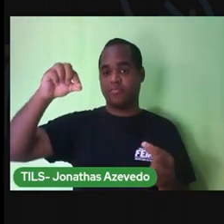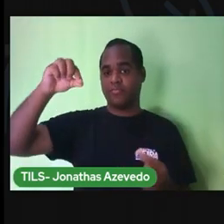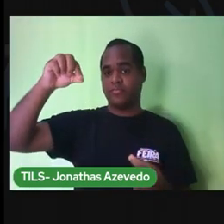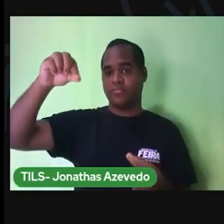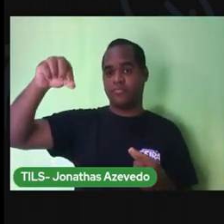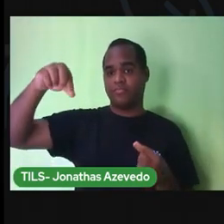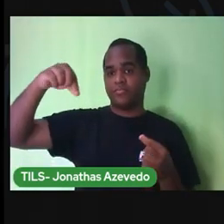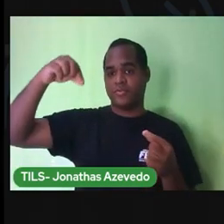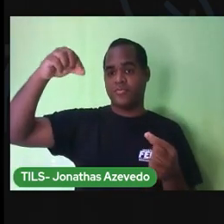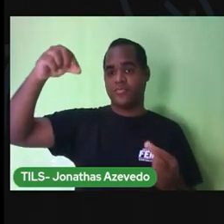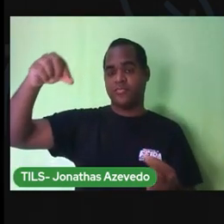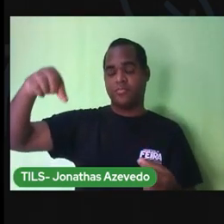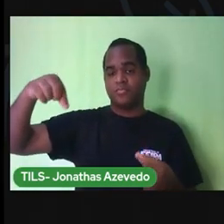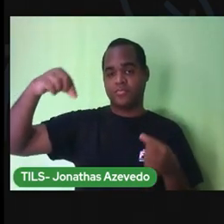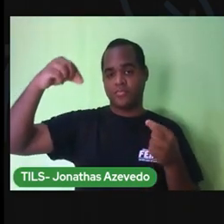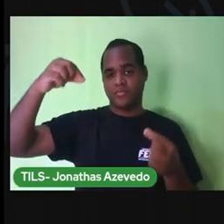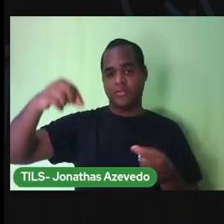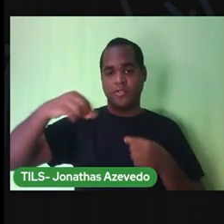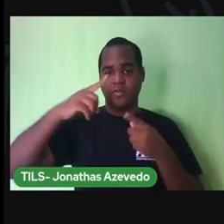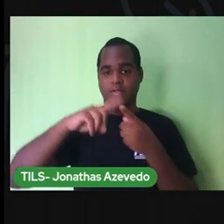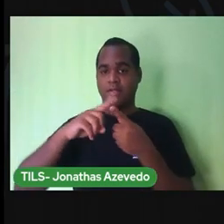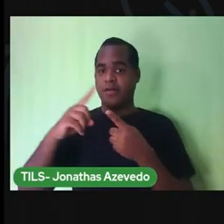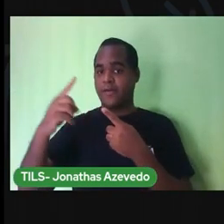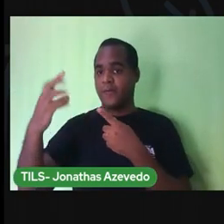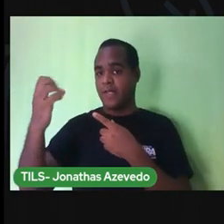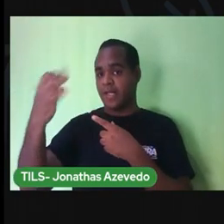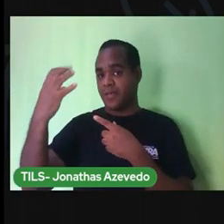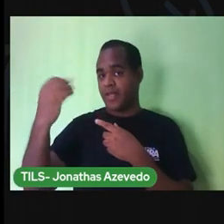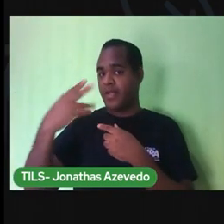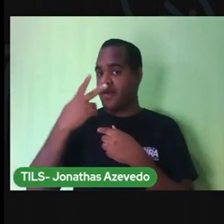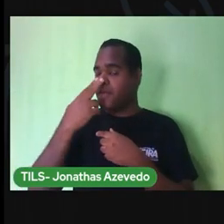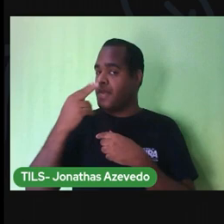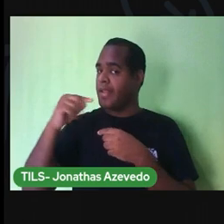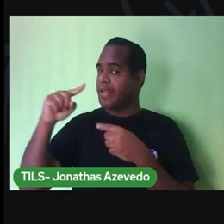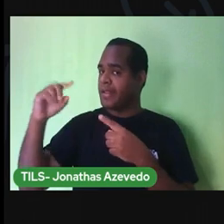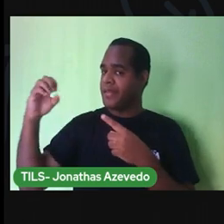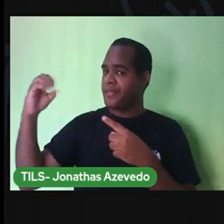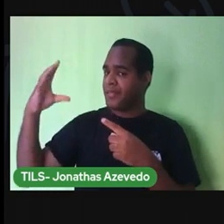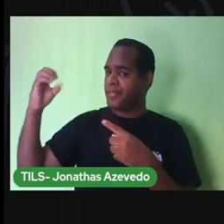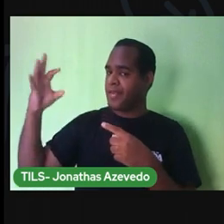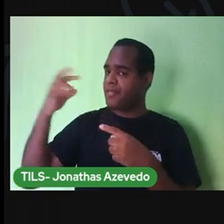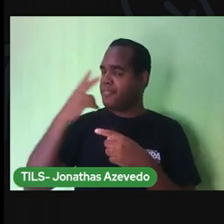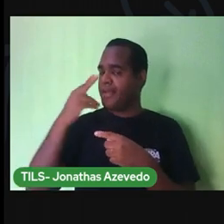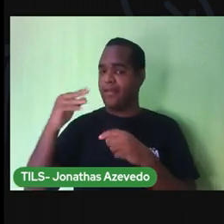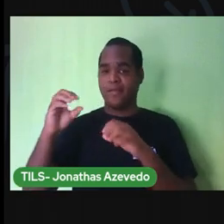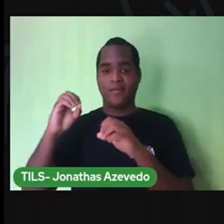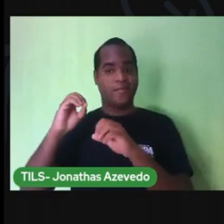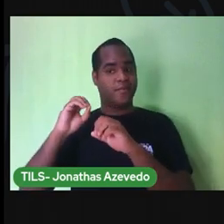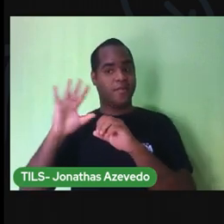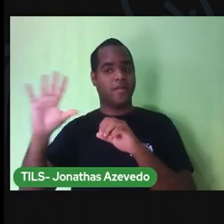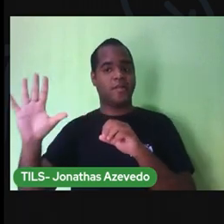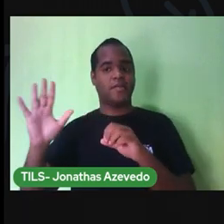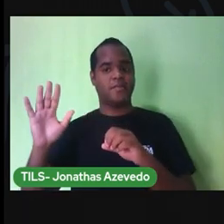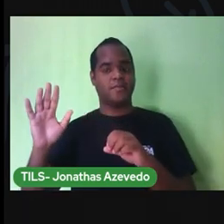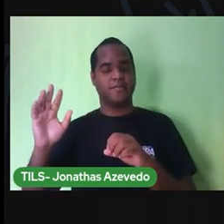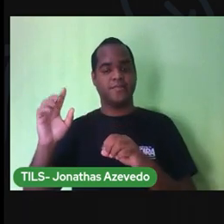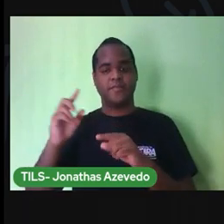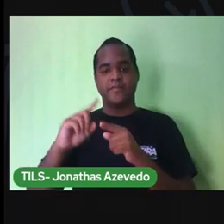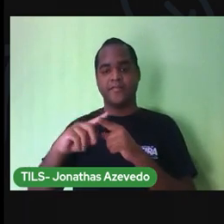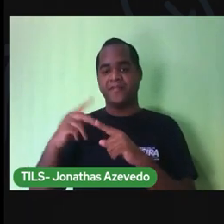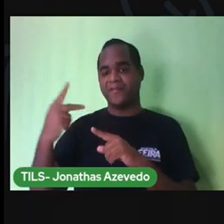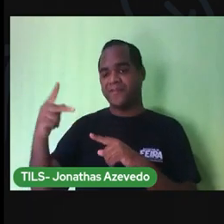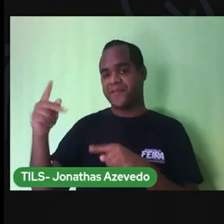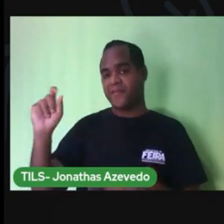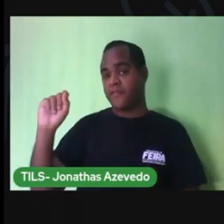Tem uma lâmpada bem de frente para a pró e a claridade está batendo desse lado. Como se a lâmpada fosse